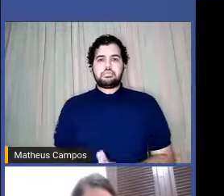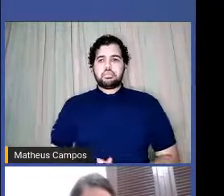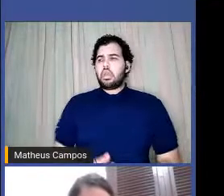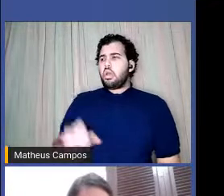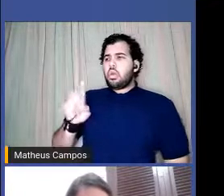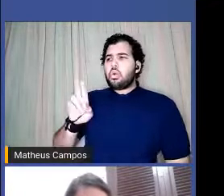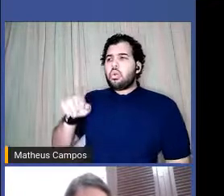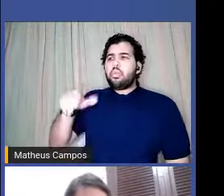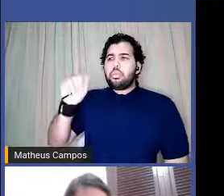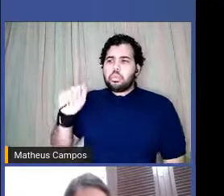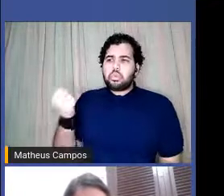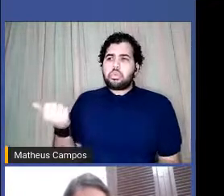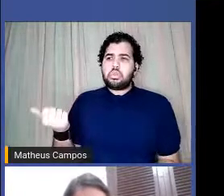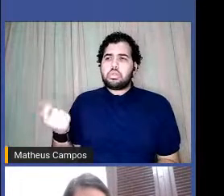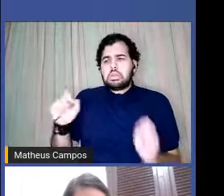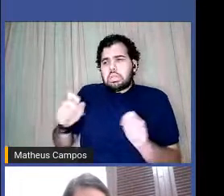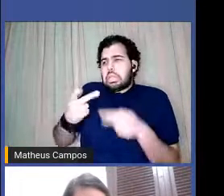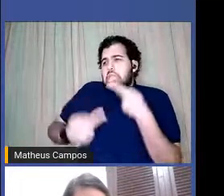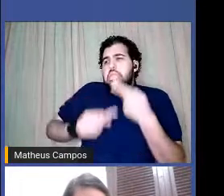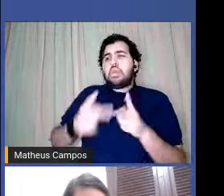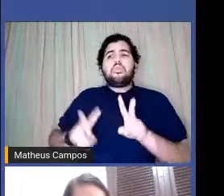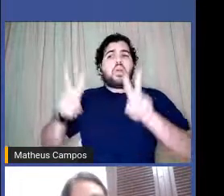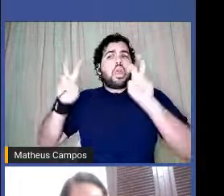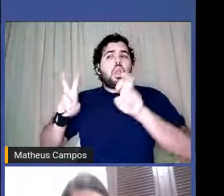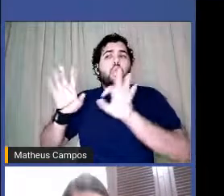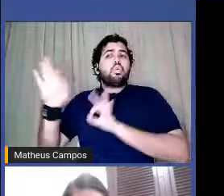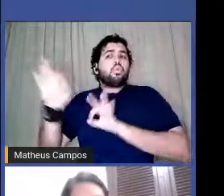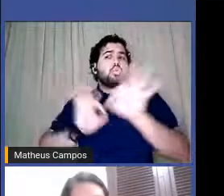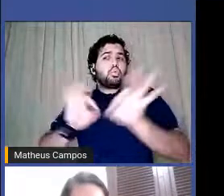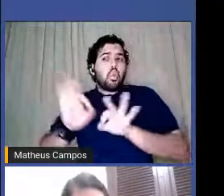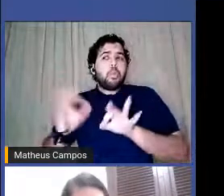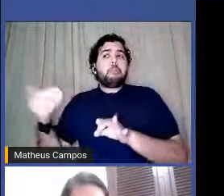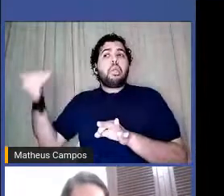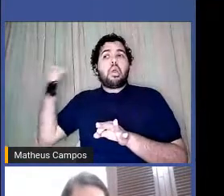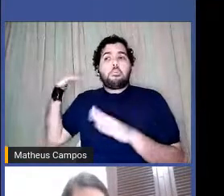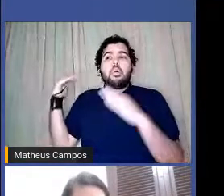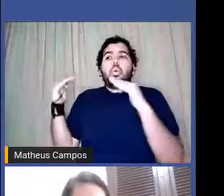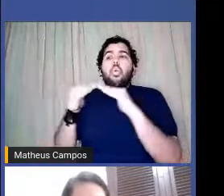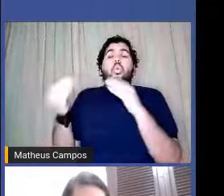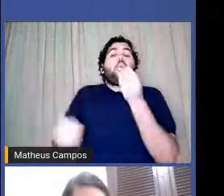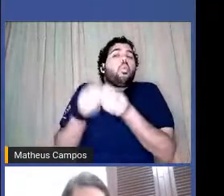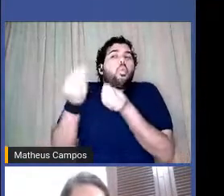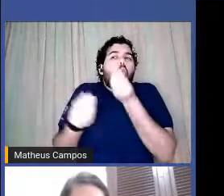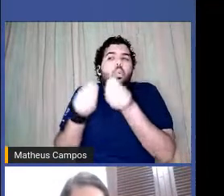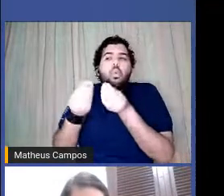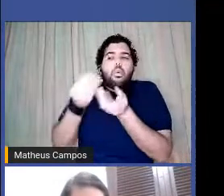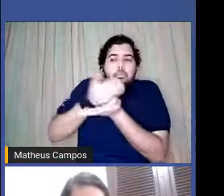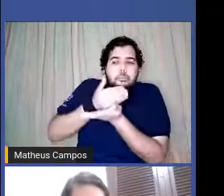Bruna, se quiser falar sobre a questão do projeto, né, como ficou, como foi esse rolê?